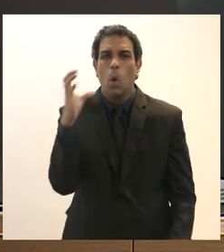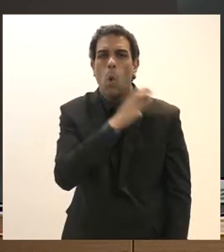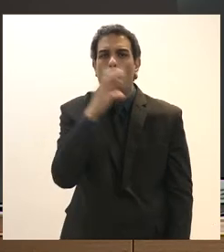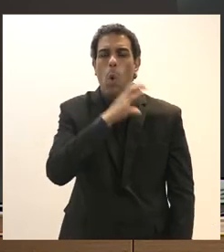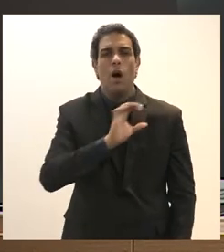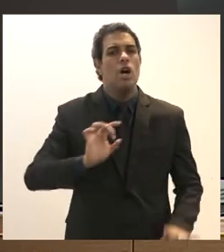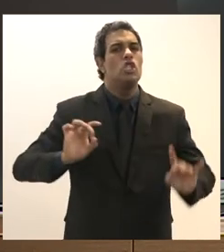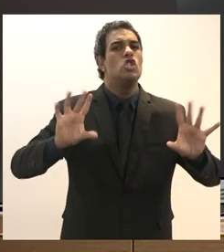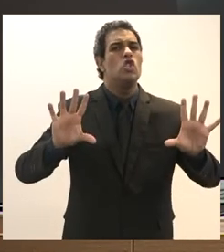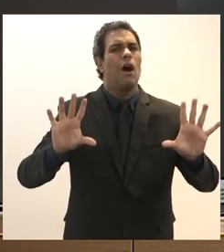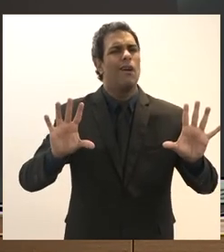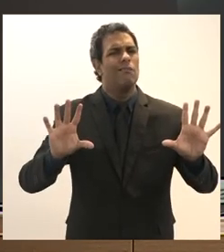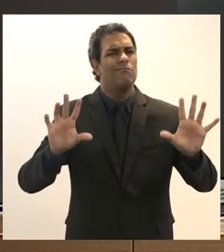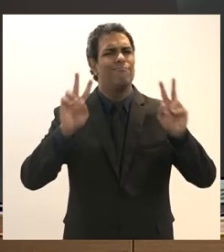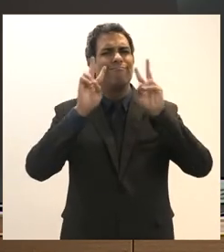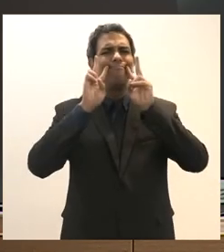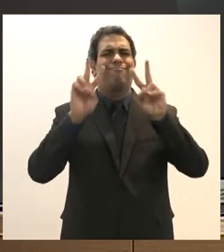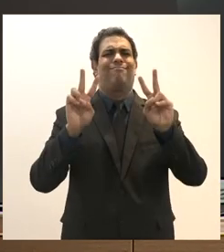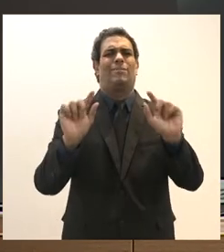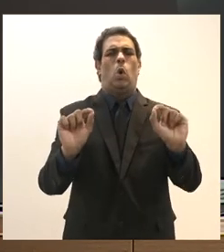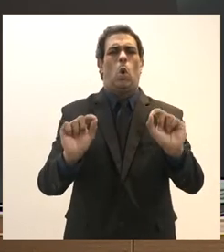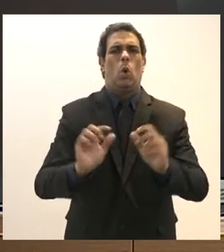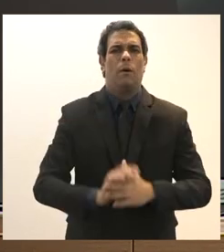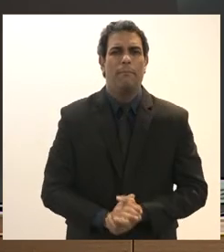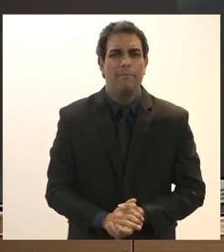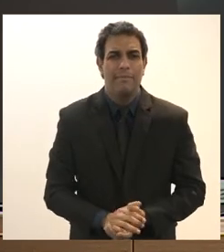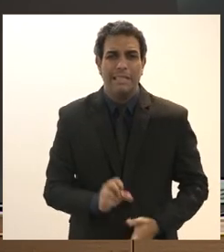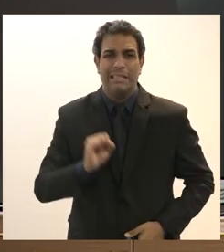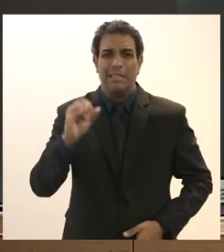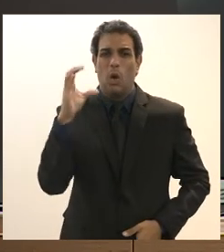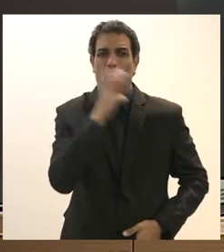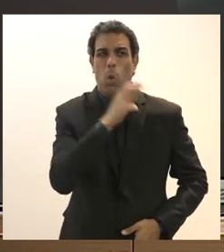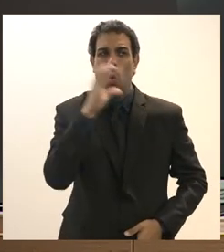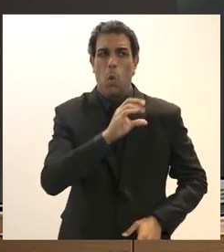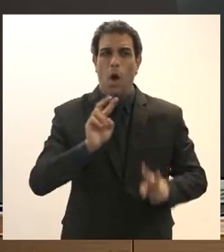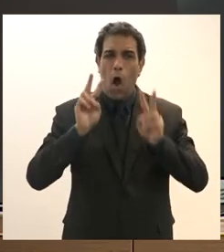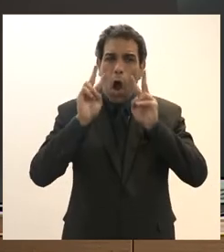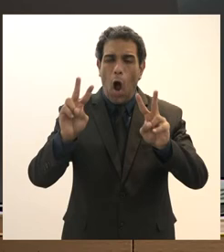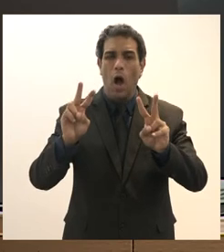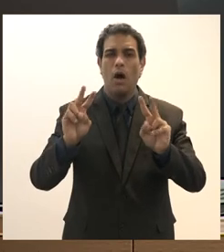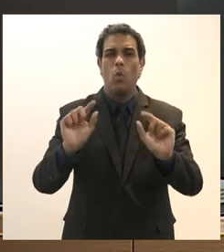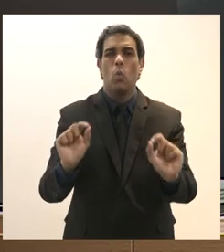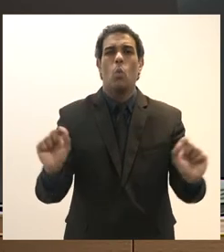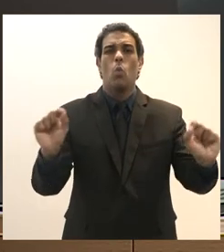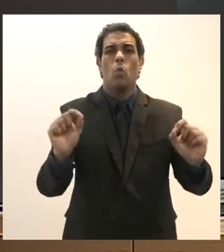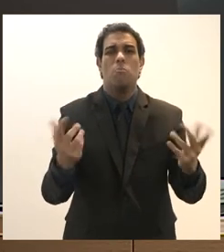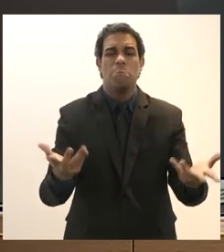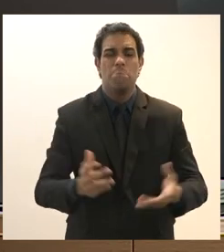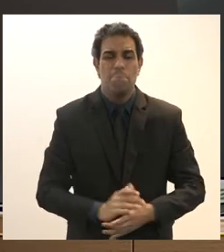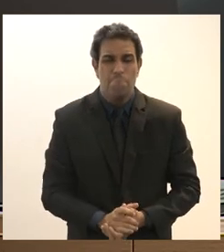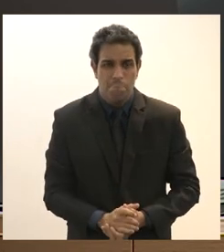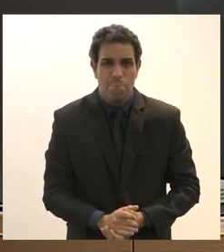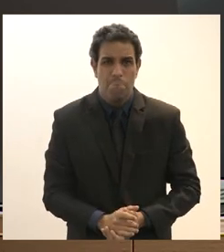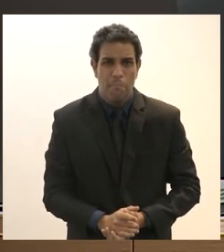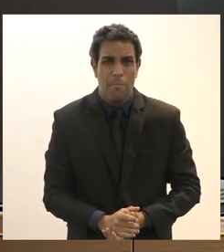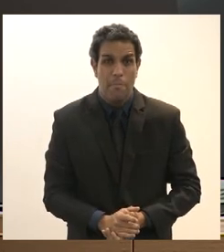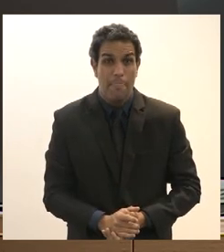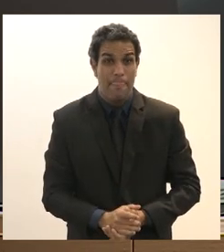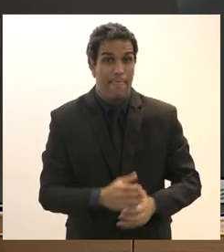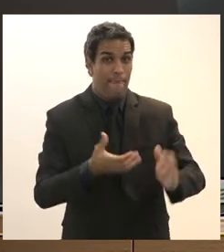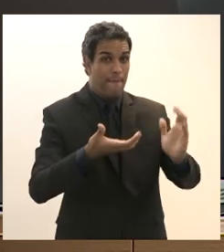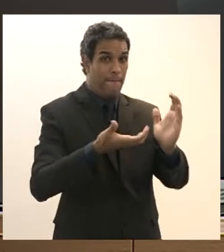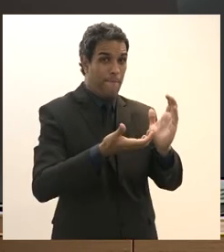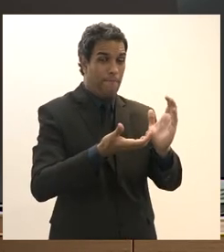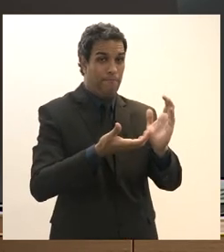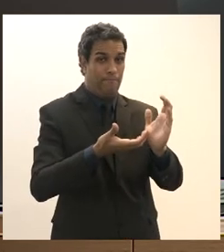então então se é relevante e urgente mesmo não sendo então o congresso